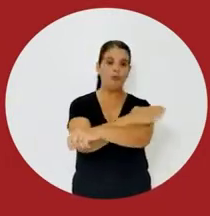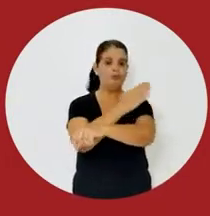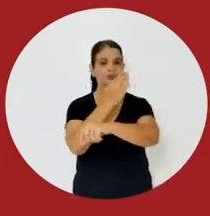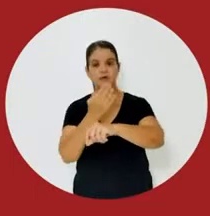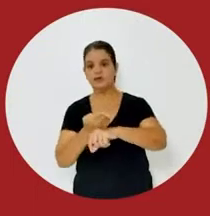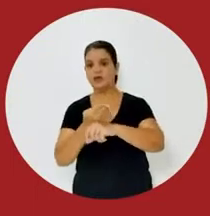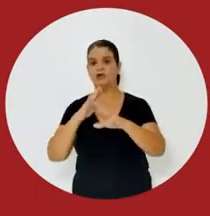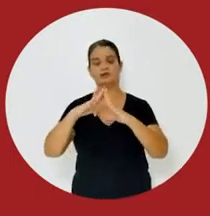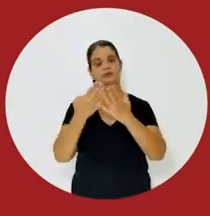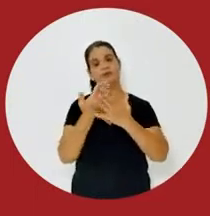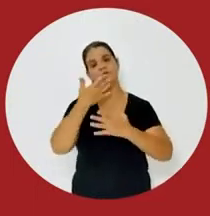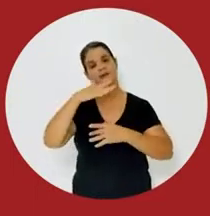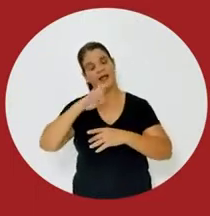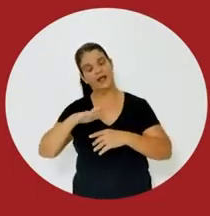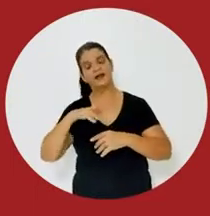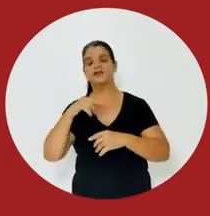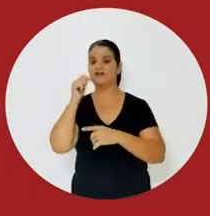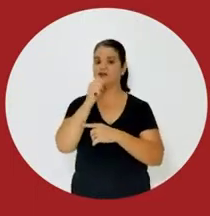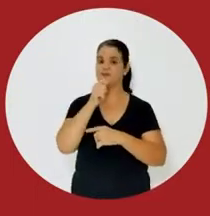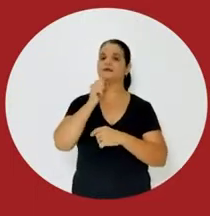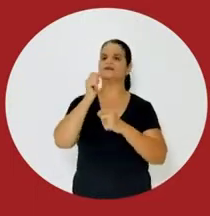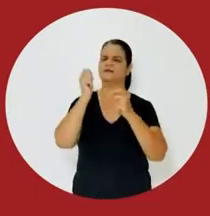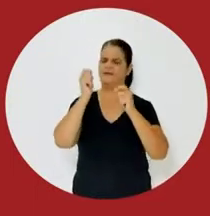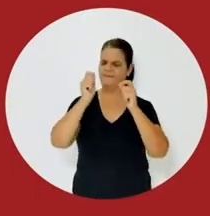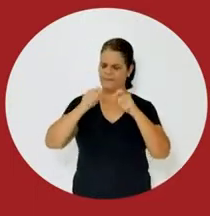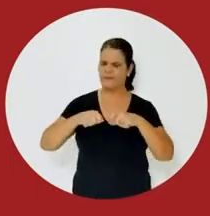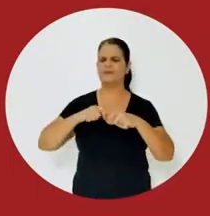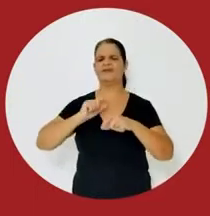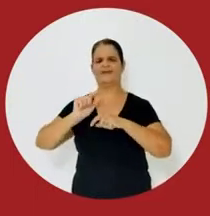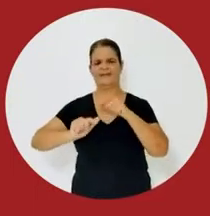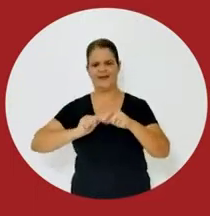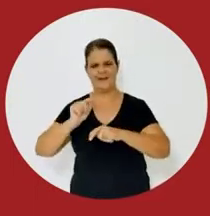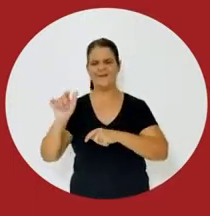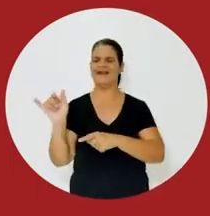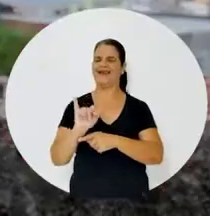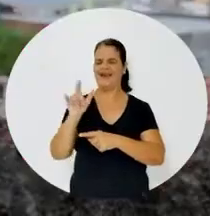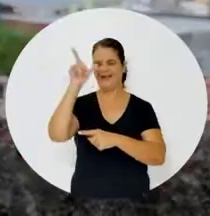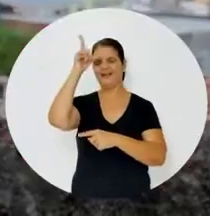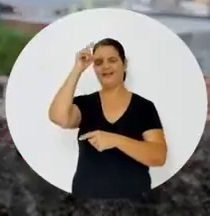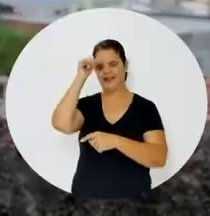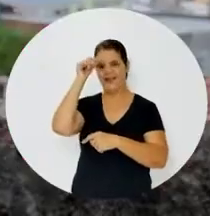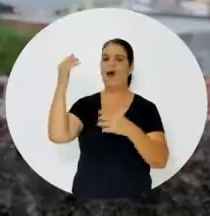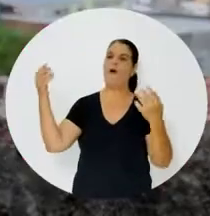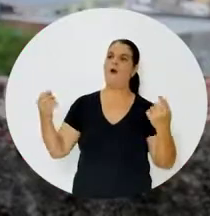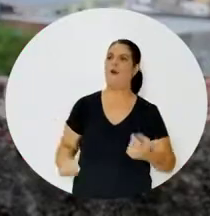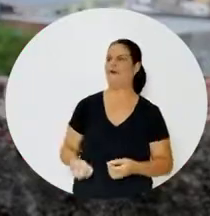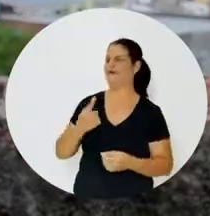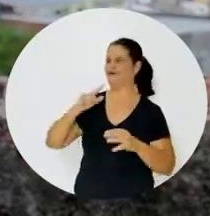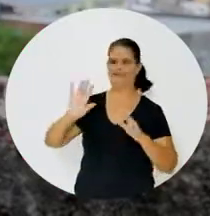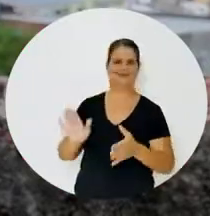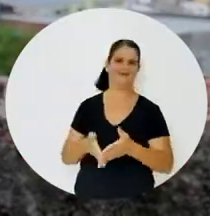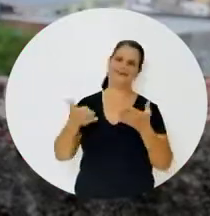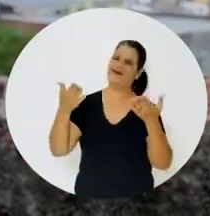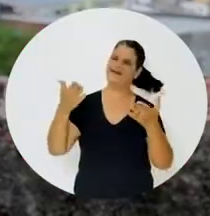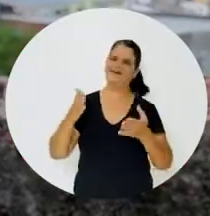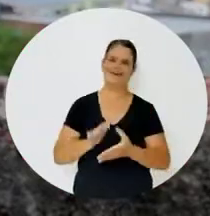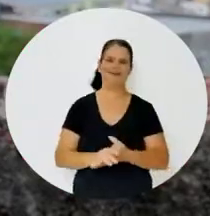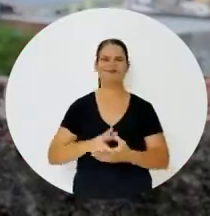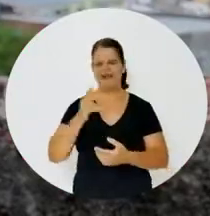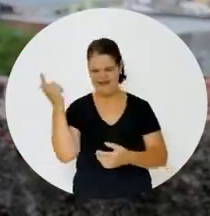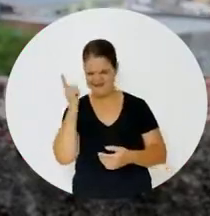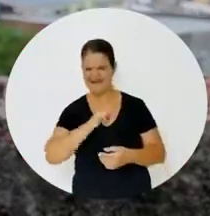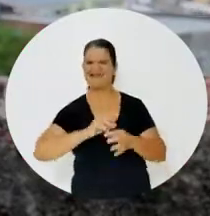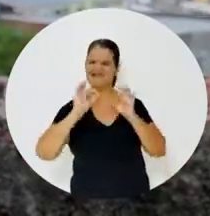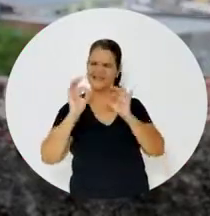creche. E as mães ainda vão poder sair pra trabalhar tranquilas. Oxe, maravilhoso. E ela vai ganhar com